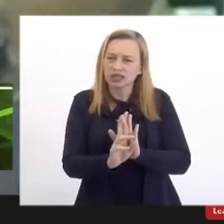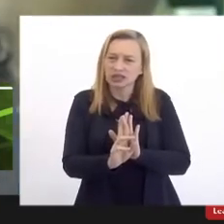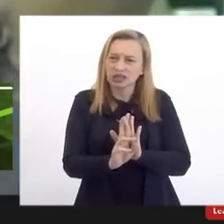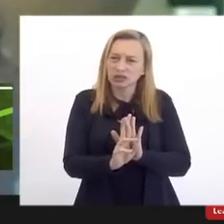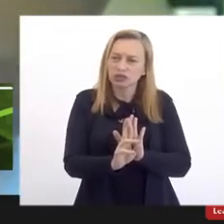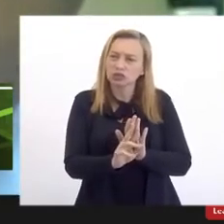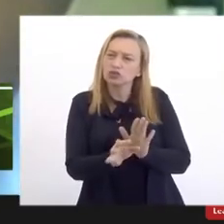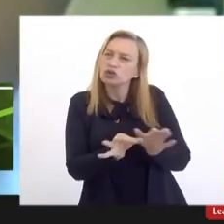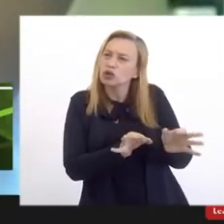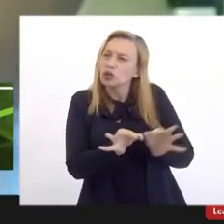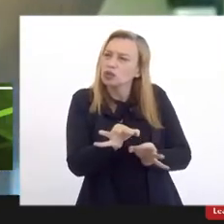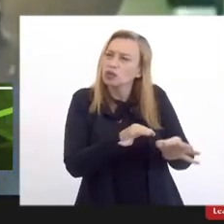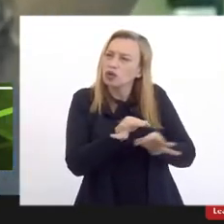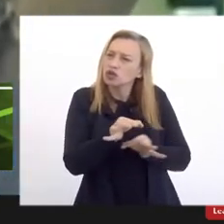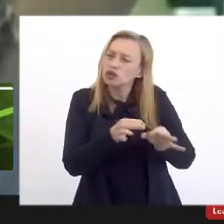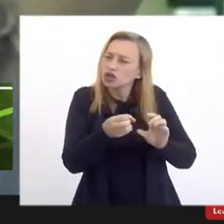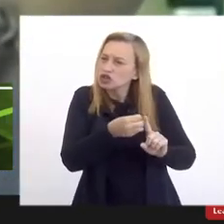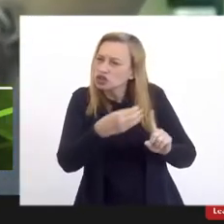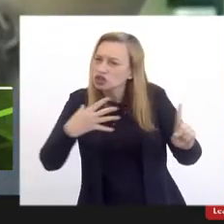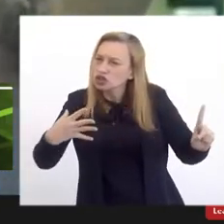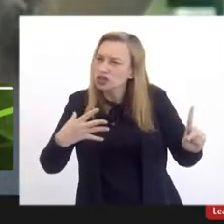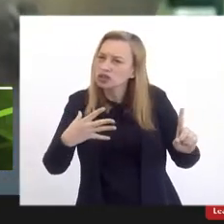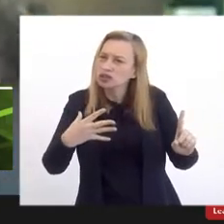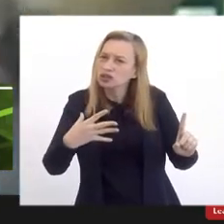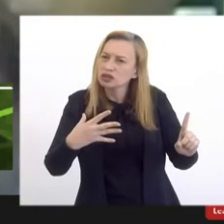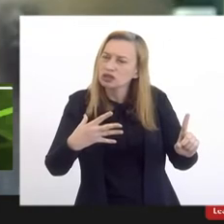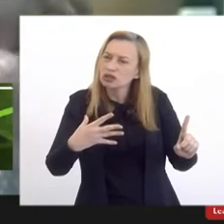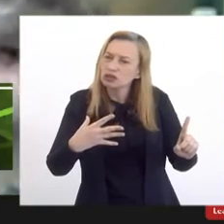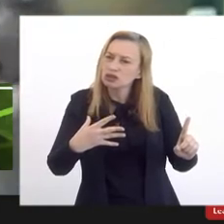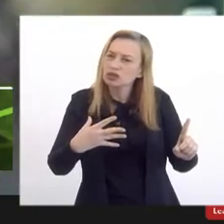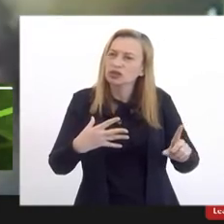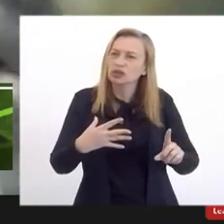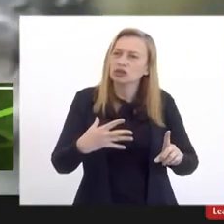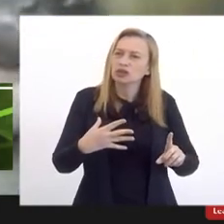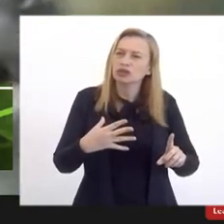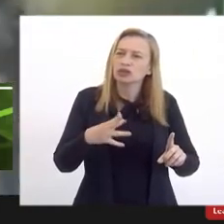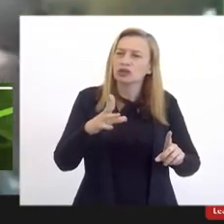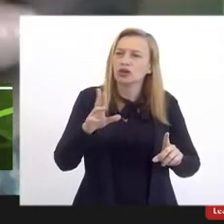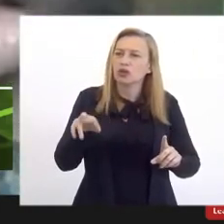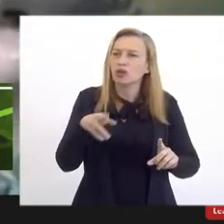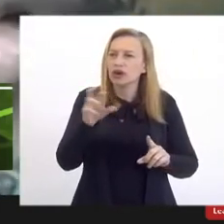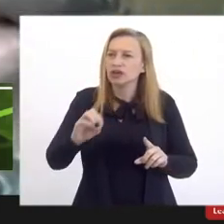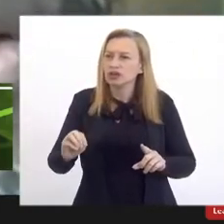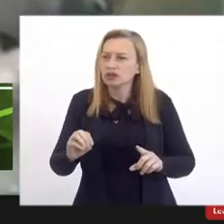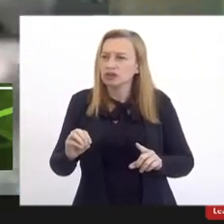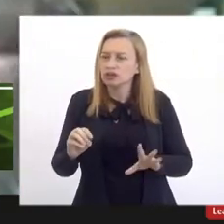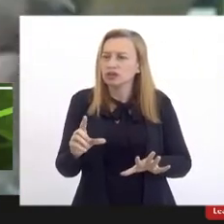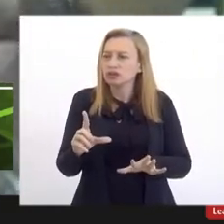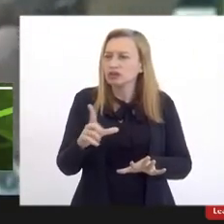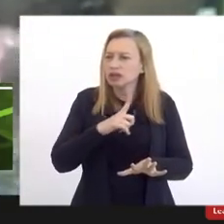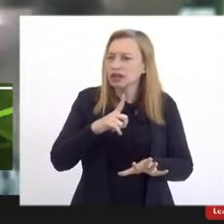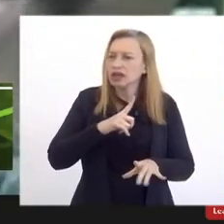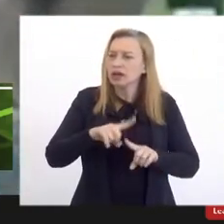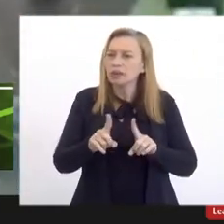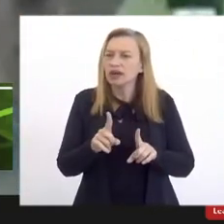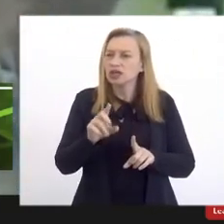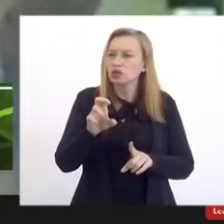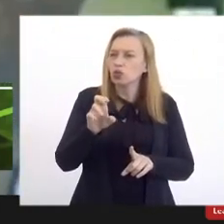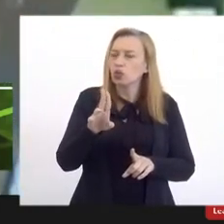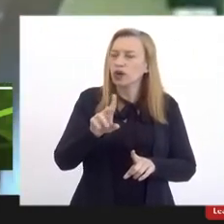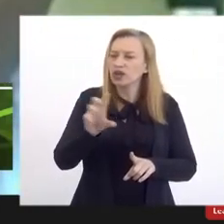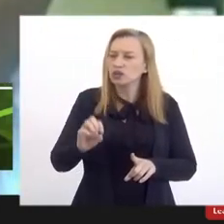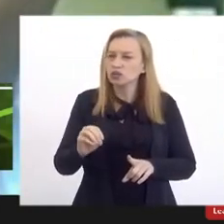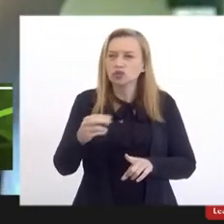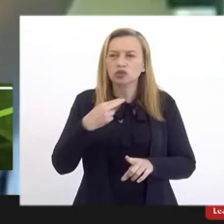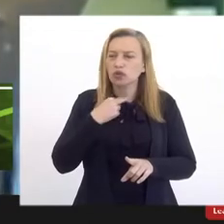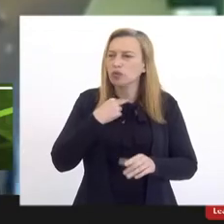de projetos, pesquisas, extensão, de digitais internos que são lançados, que a UERJ lança, que a UENF lança, mas que a UISO não pode lançar e não lança.